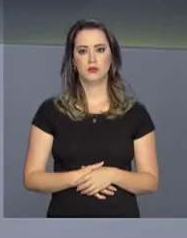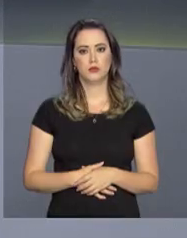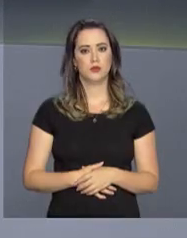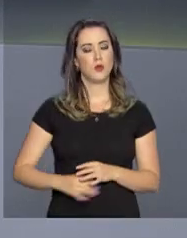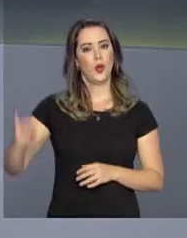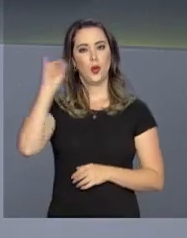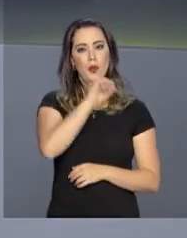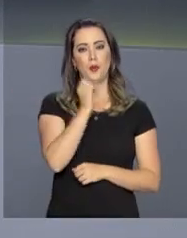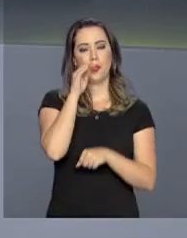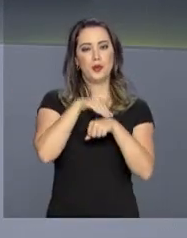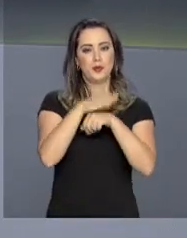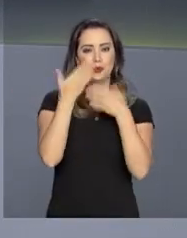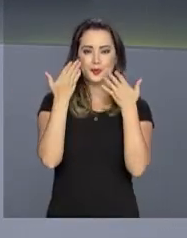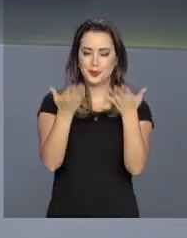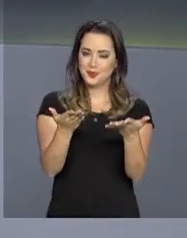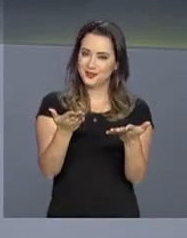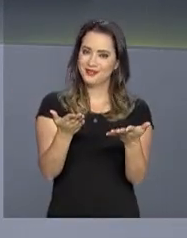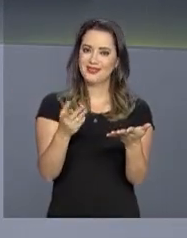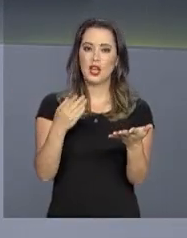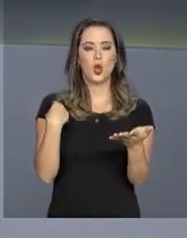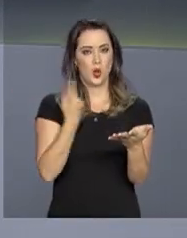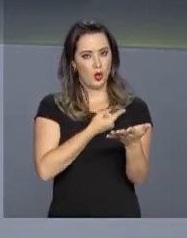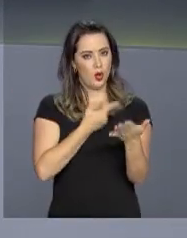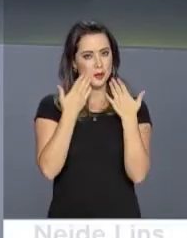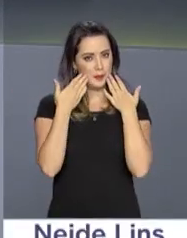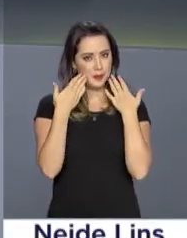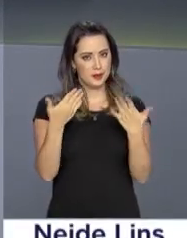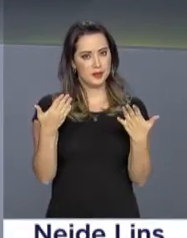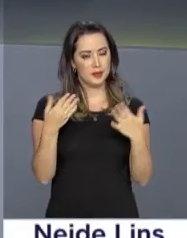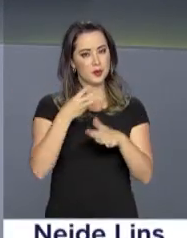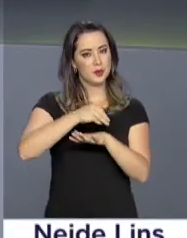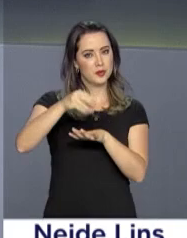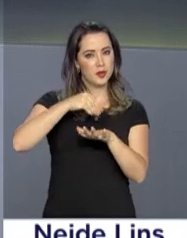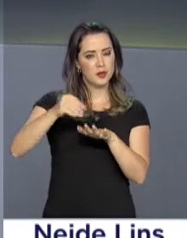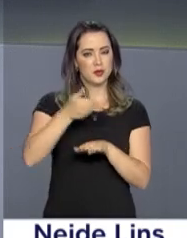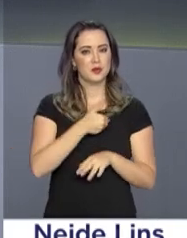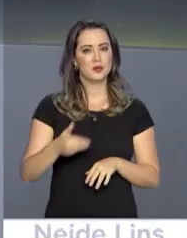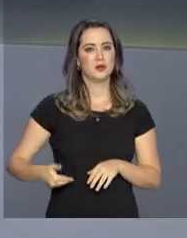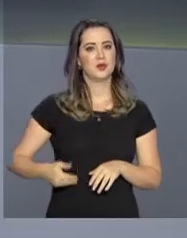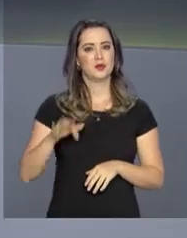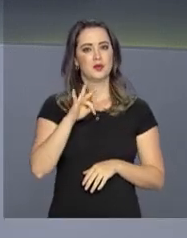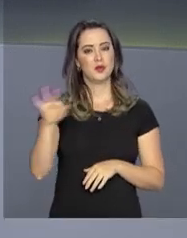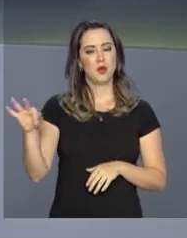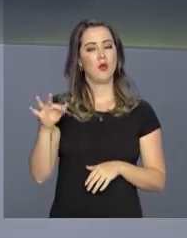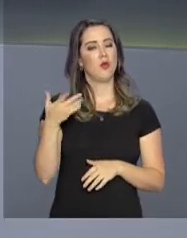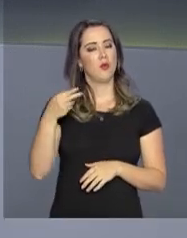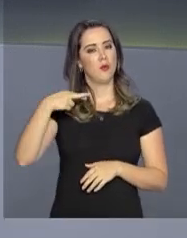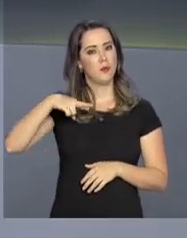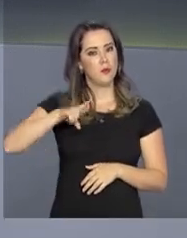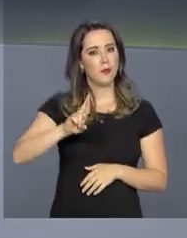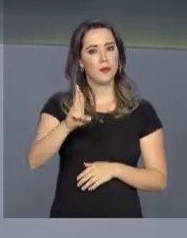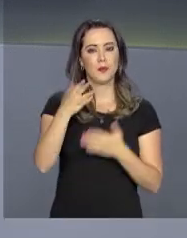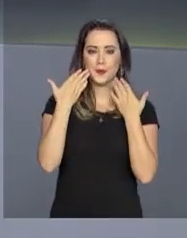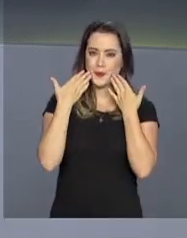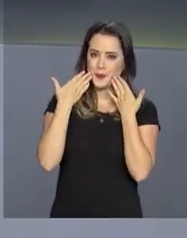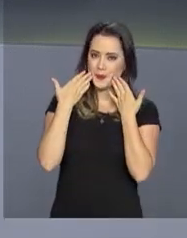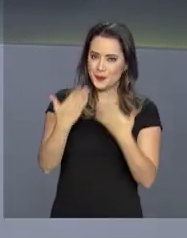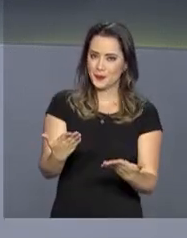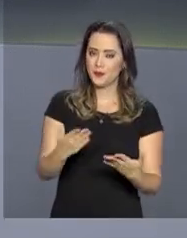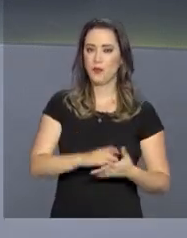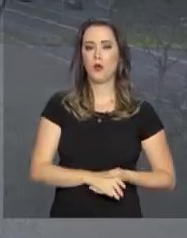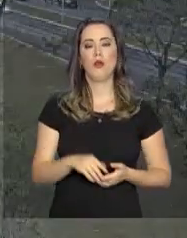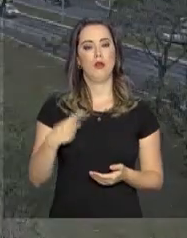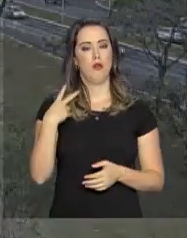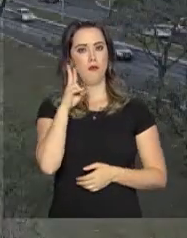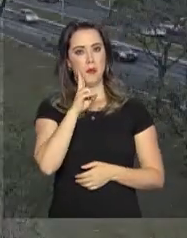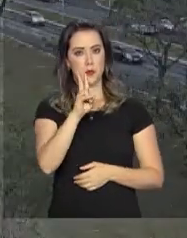Olá, boa noite. Estamos no ar com as notícias do governo federal em mais uma edição do Repórter NBR. A gente começa